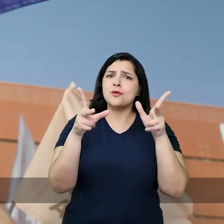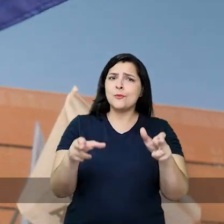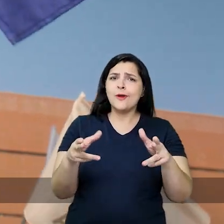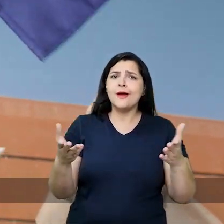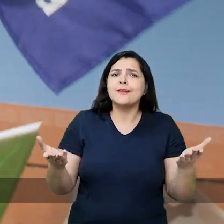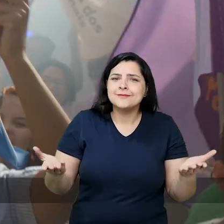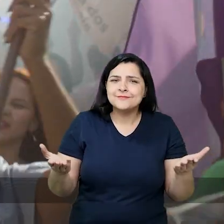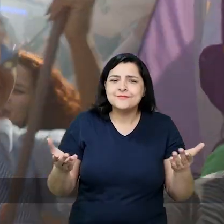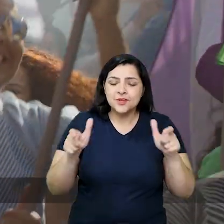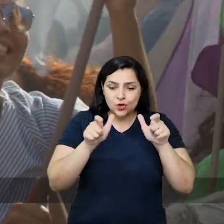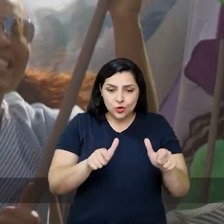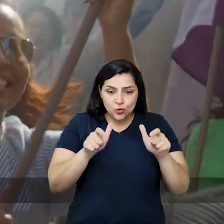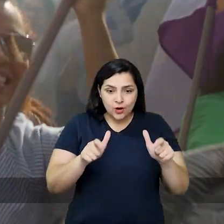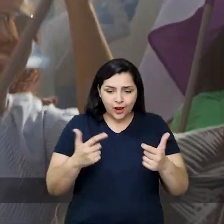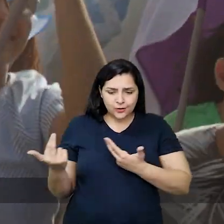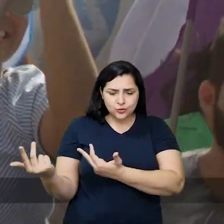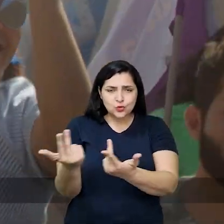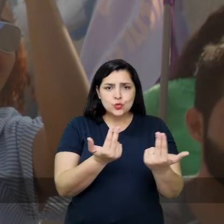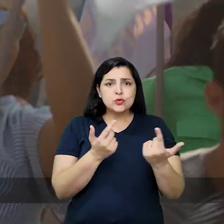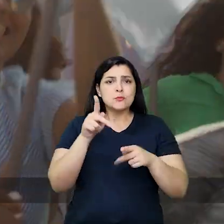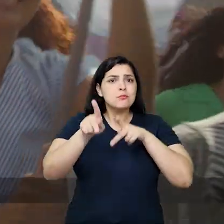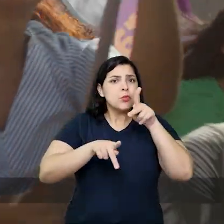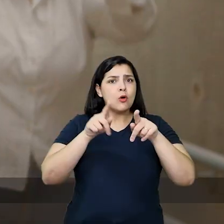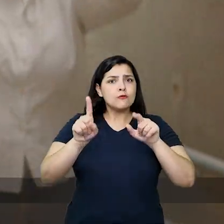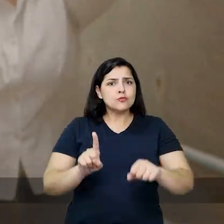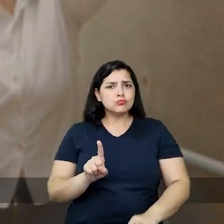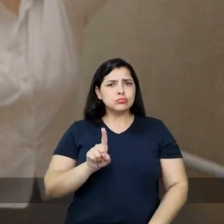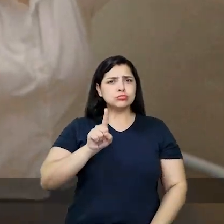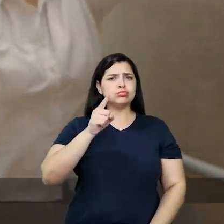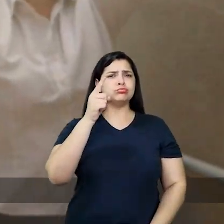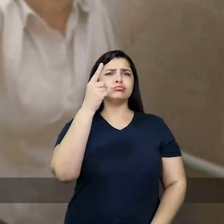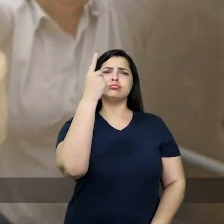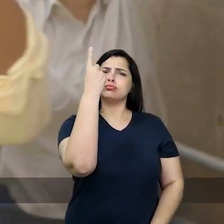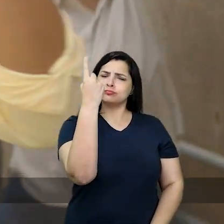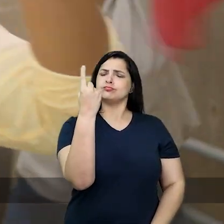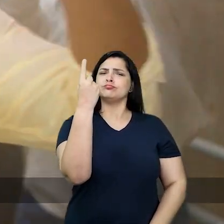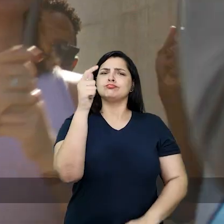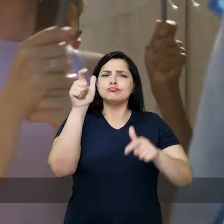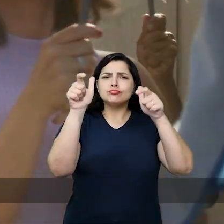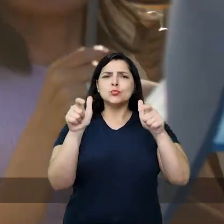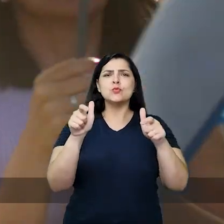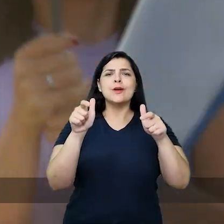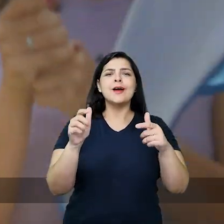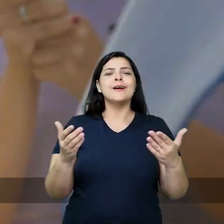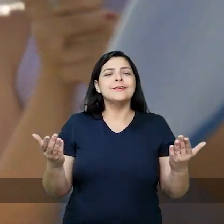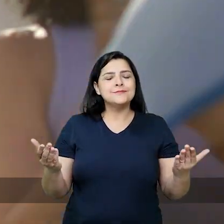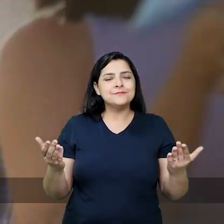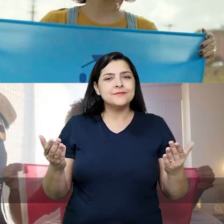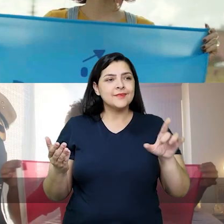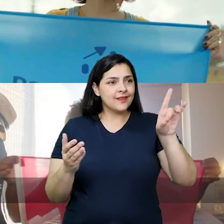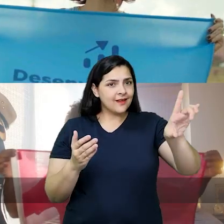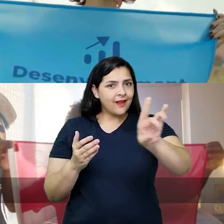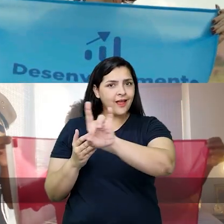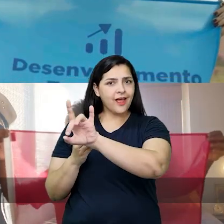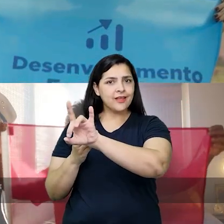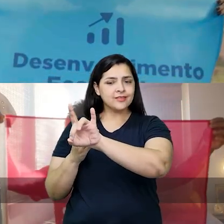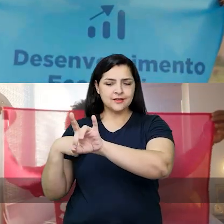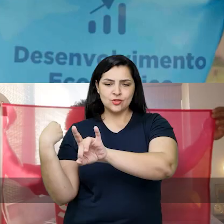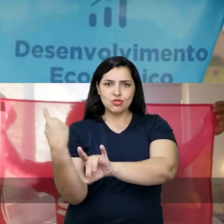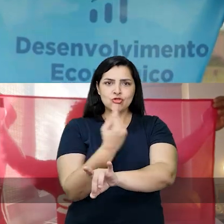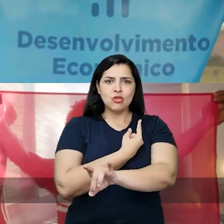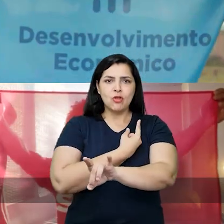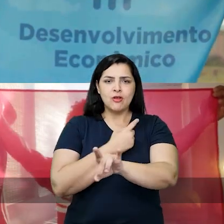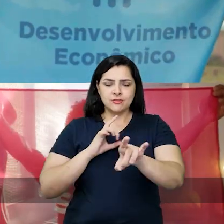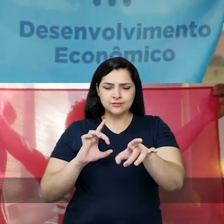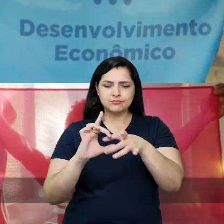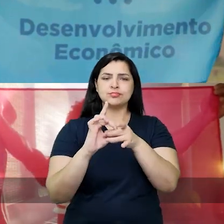junto. É lugar de todos aqui, o povo na liderança. Por